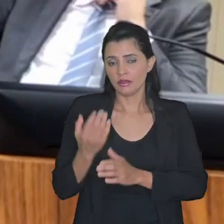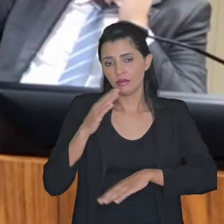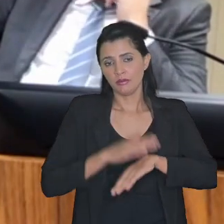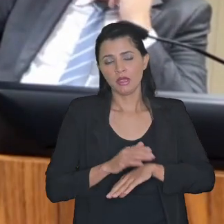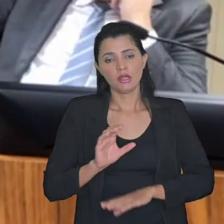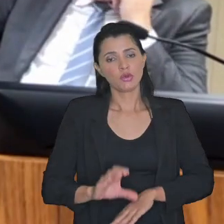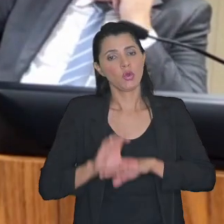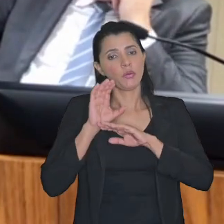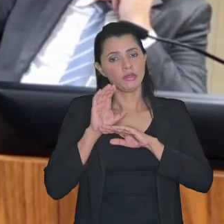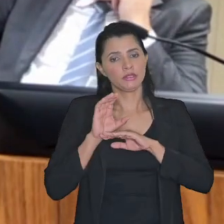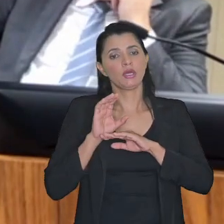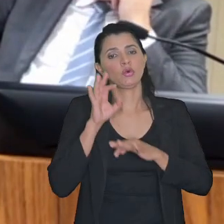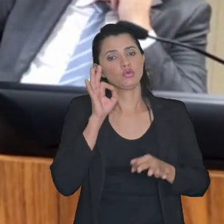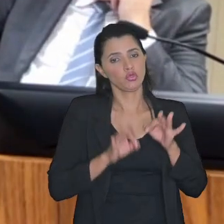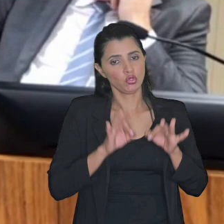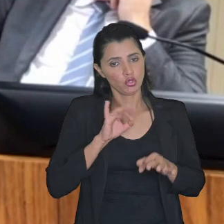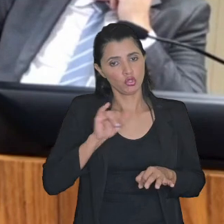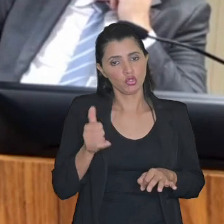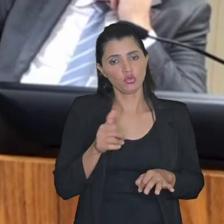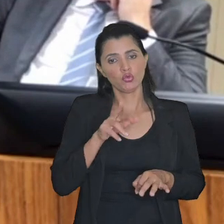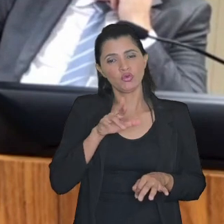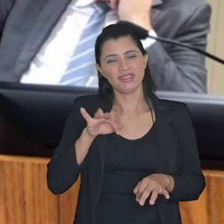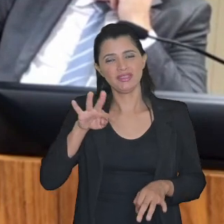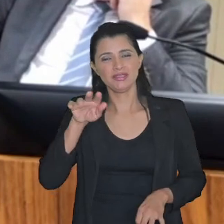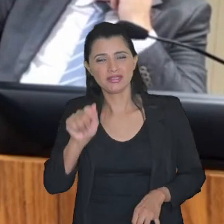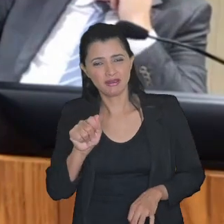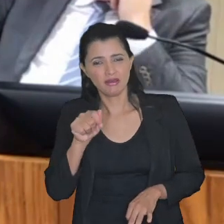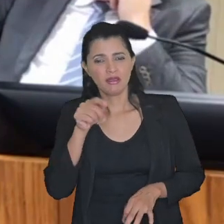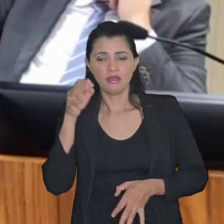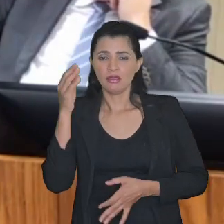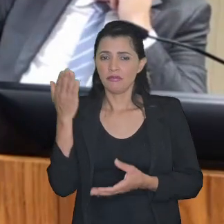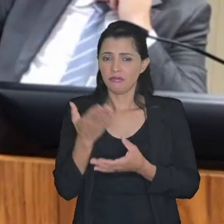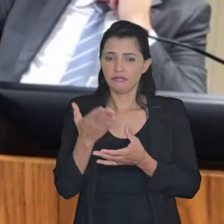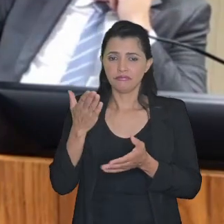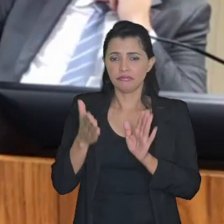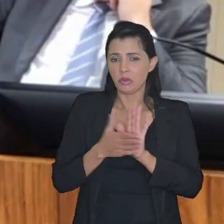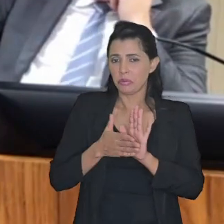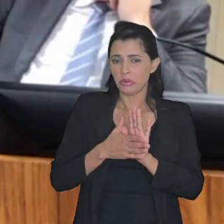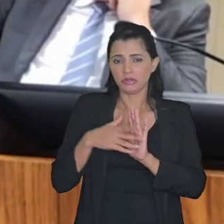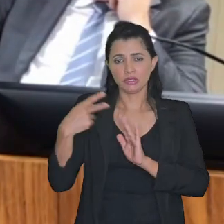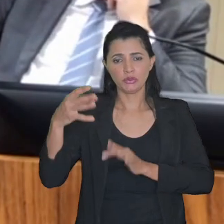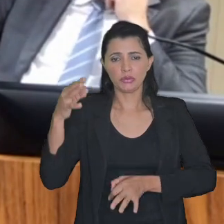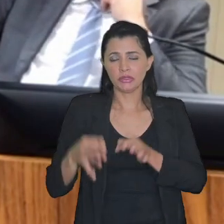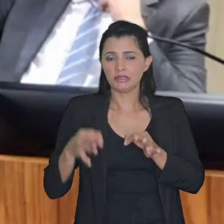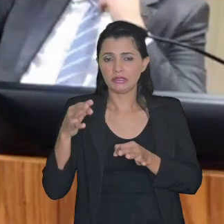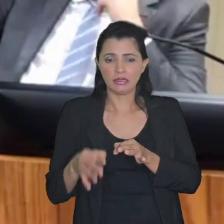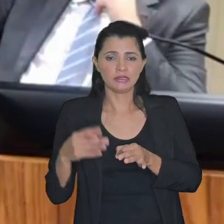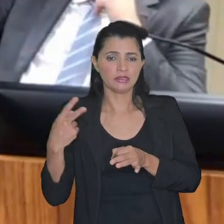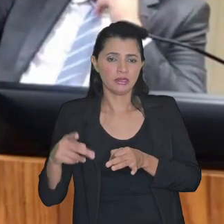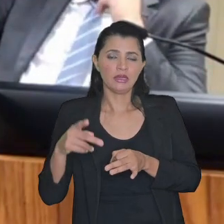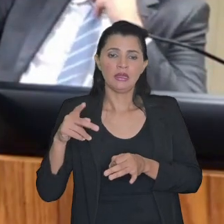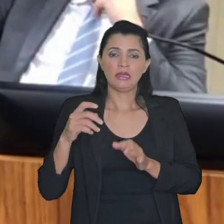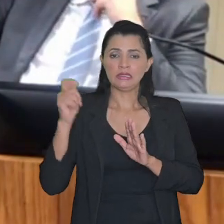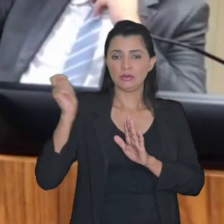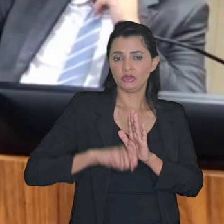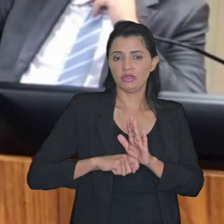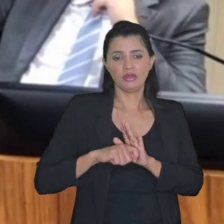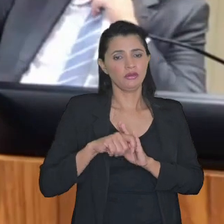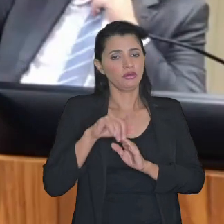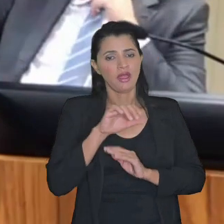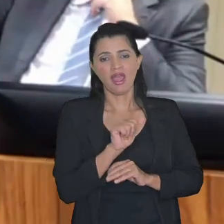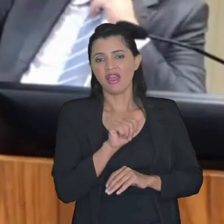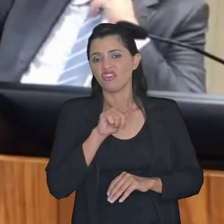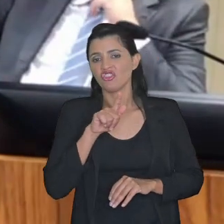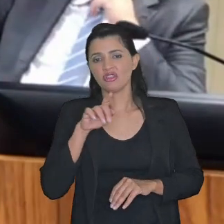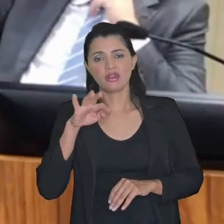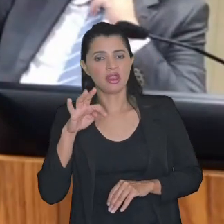pela comissão de juristas são propostas de processo tributário a DLEF não é proposta de